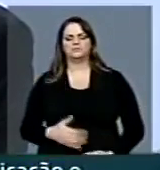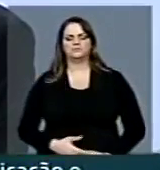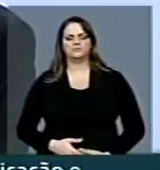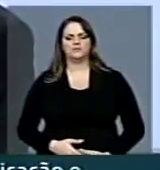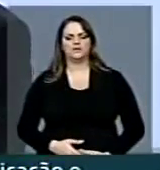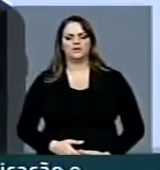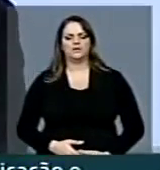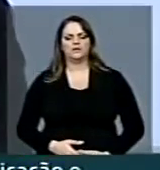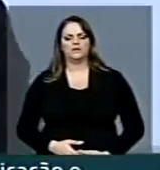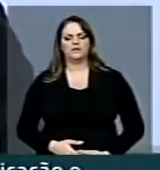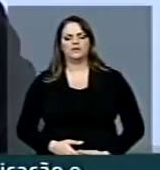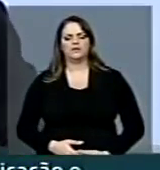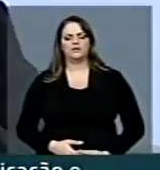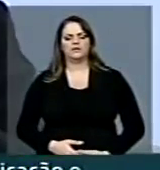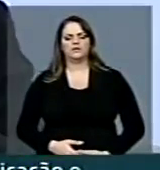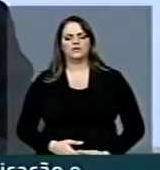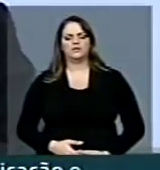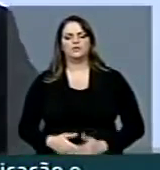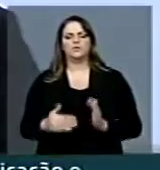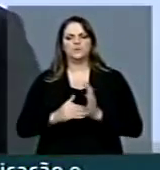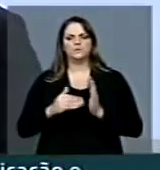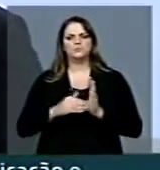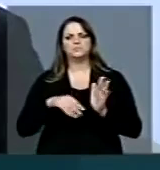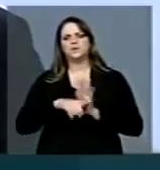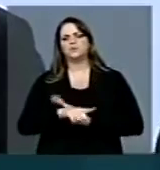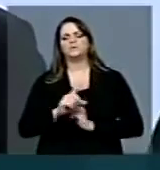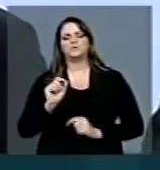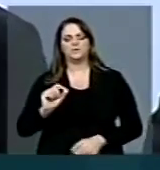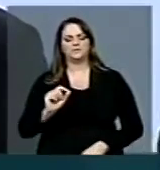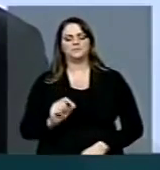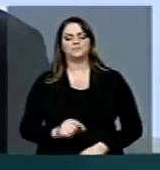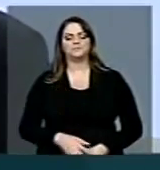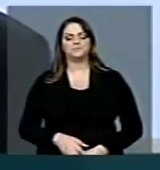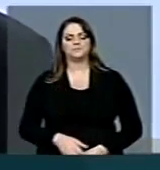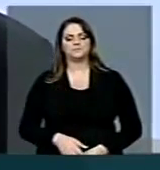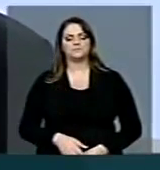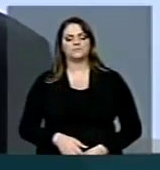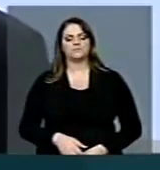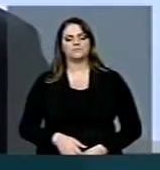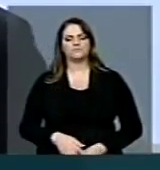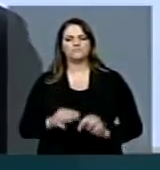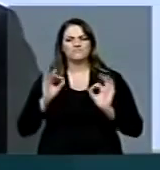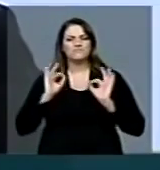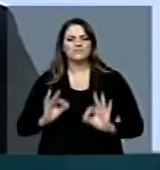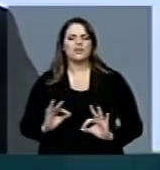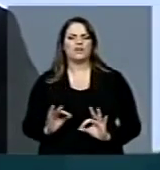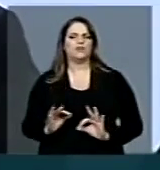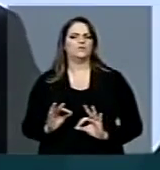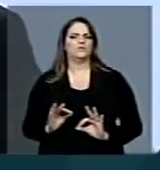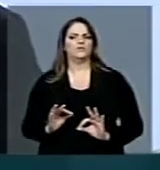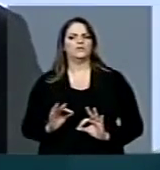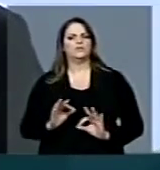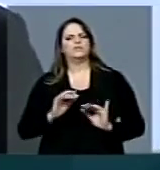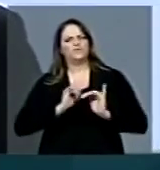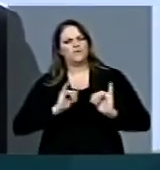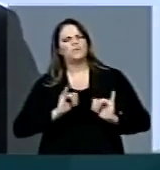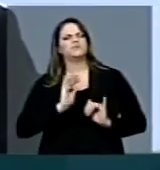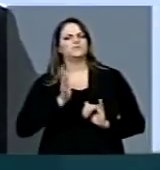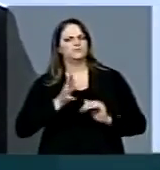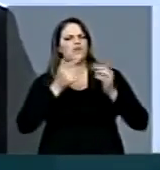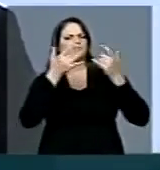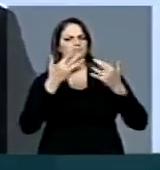E também, só para concluir, senhor ministro, de concreto, além das informações que o senhor já deu,